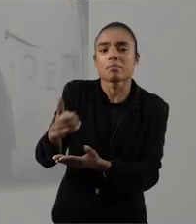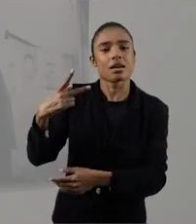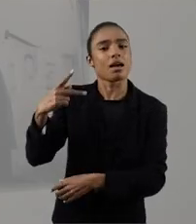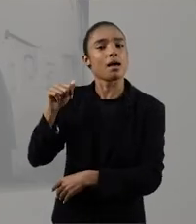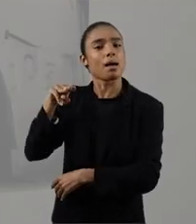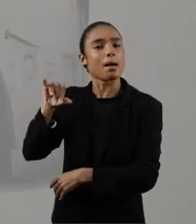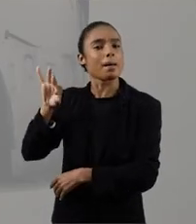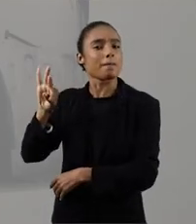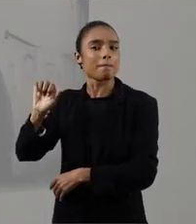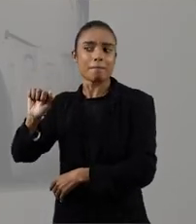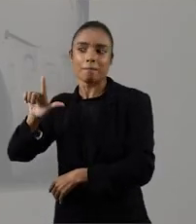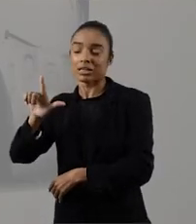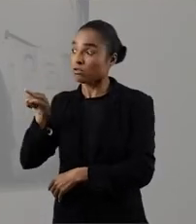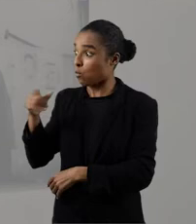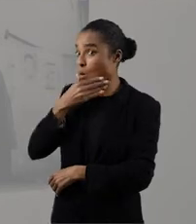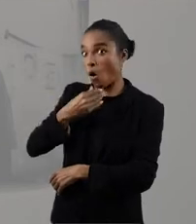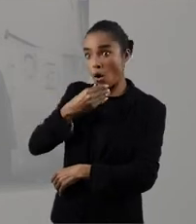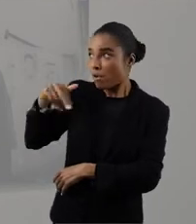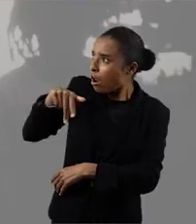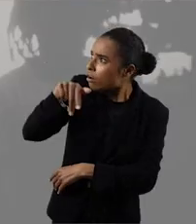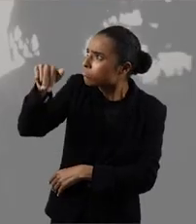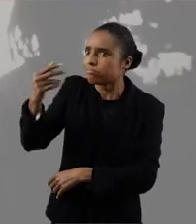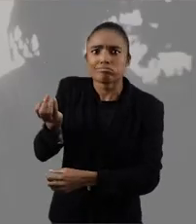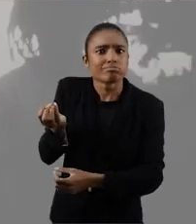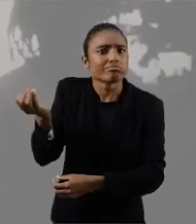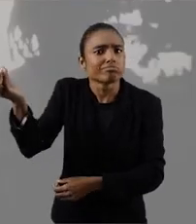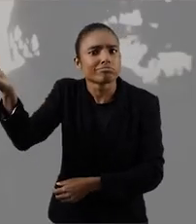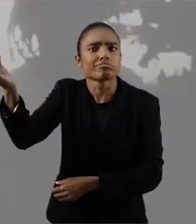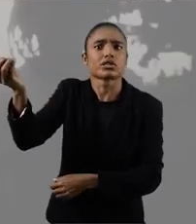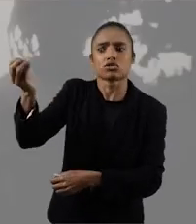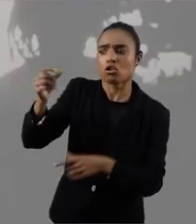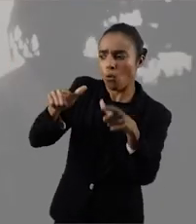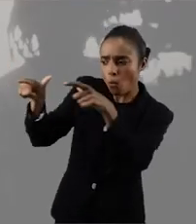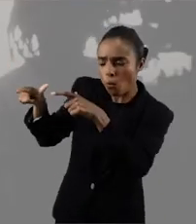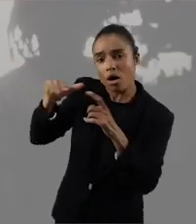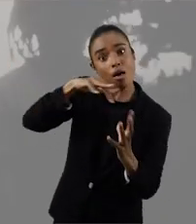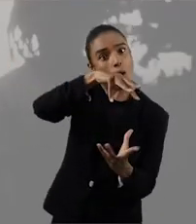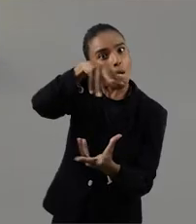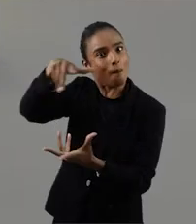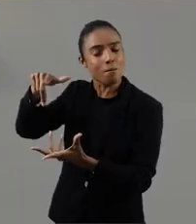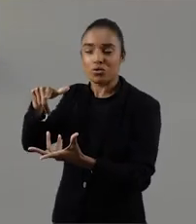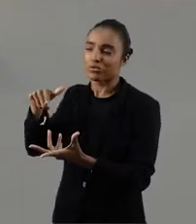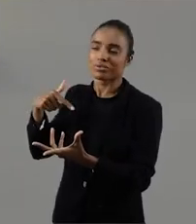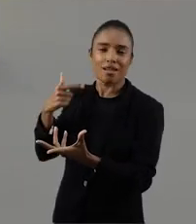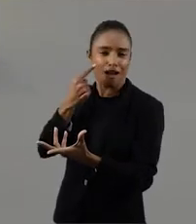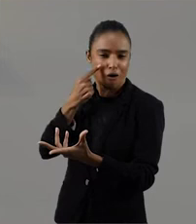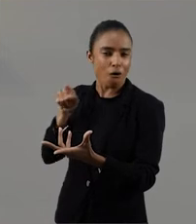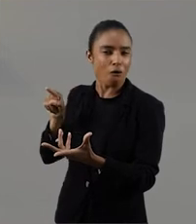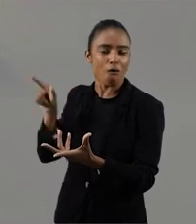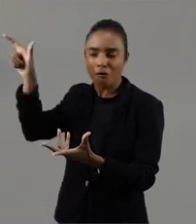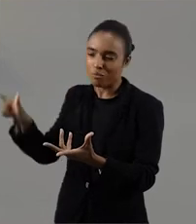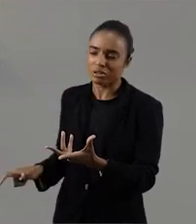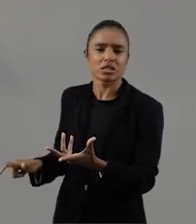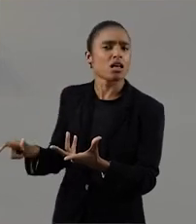bumerangue que percorre o mundo sempre com motivo. Acho que uma coisa importante de falar sobre o Paulo, talvez uma curiosidade, é o Paulo não